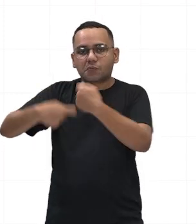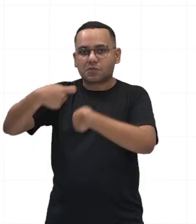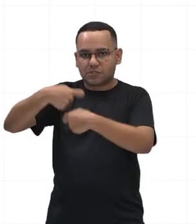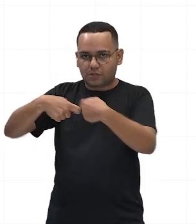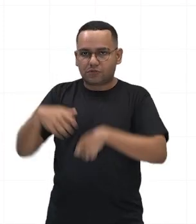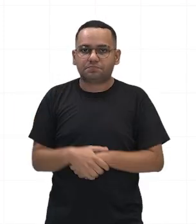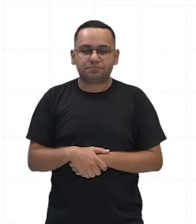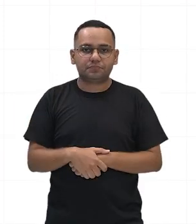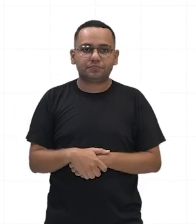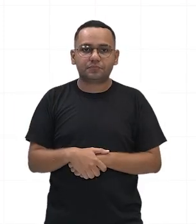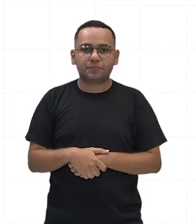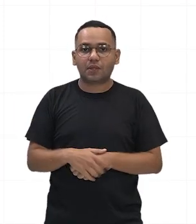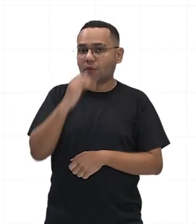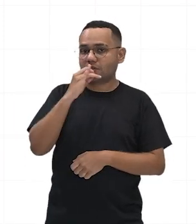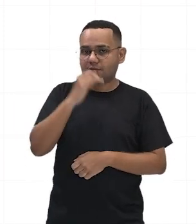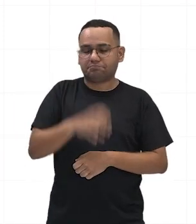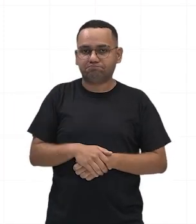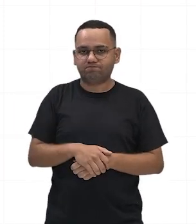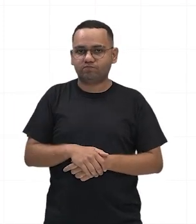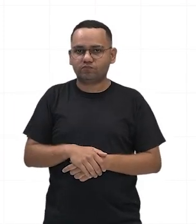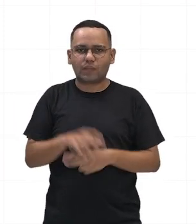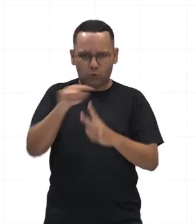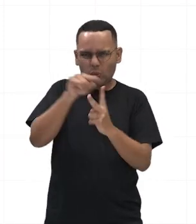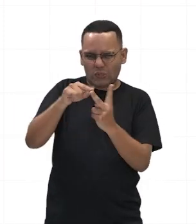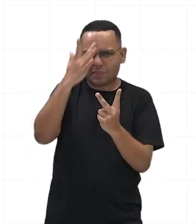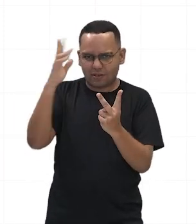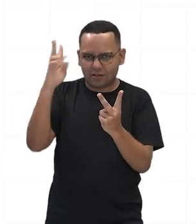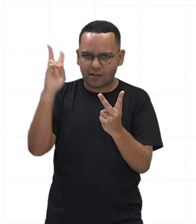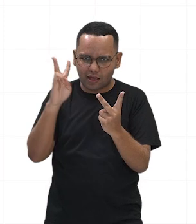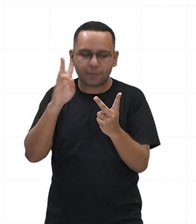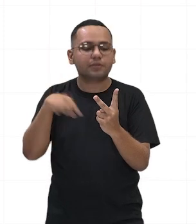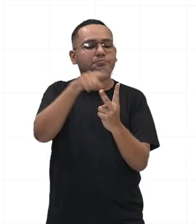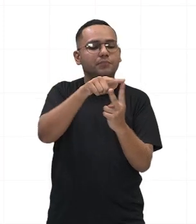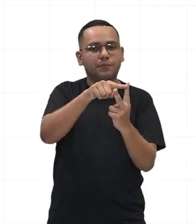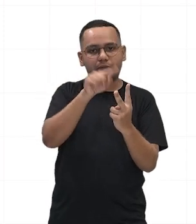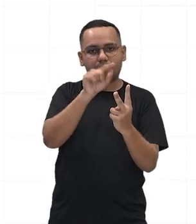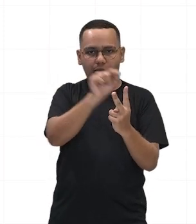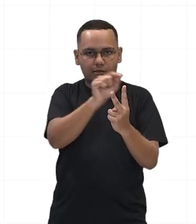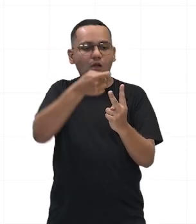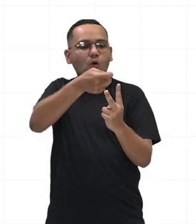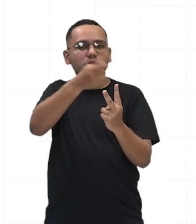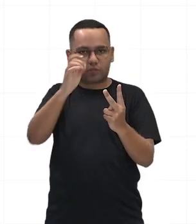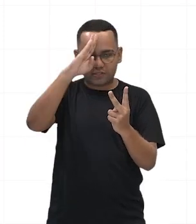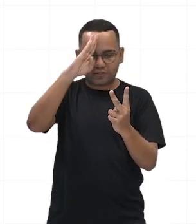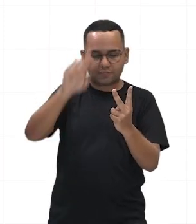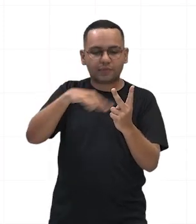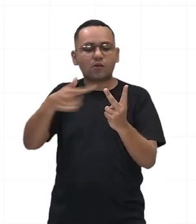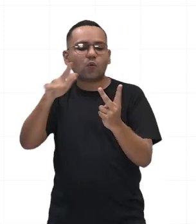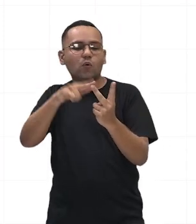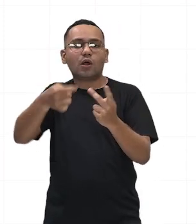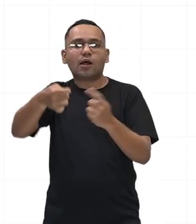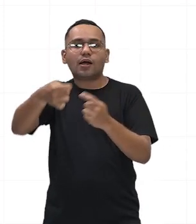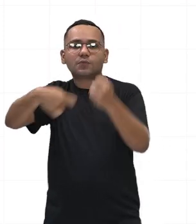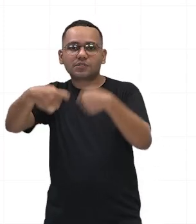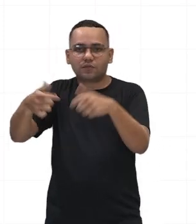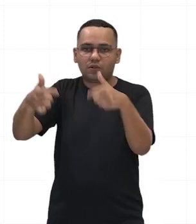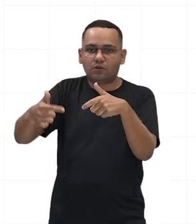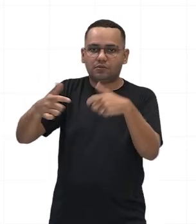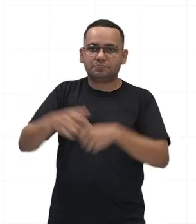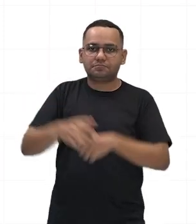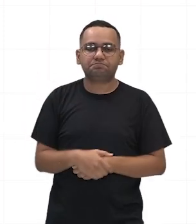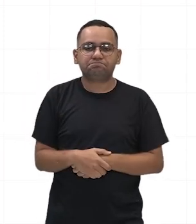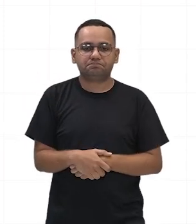um ficava com a parte de comando do exército e o outro ficava com a parte administrativa da cidade.